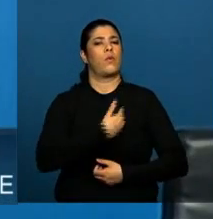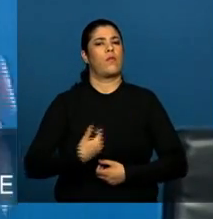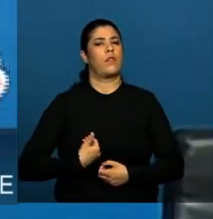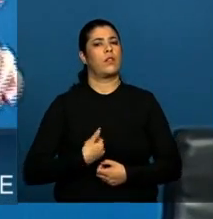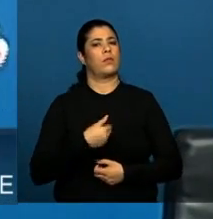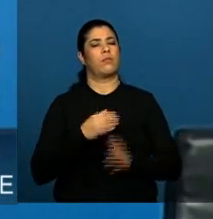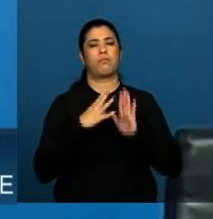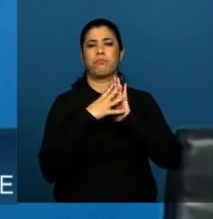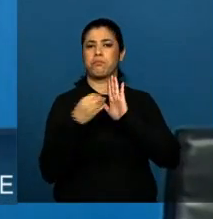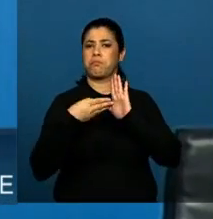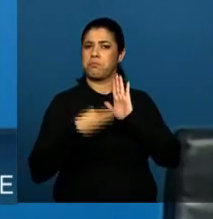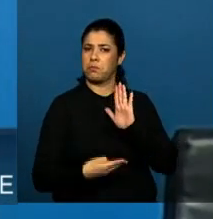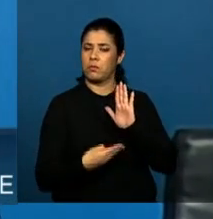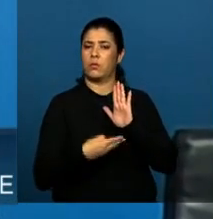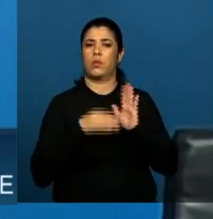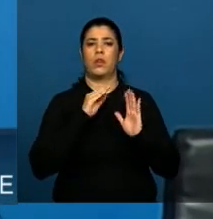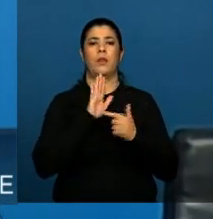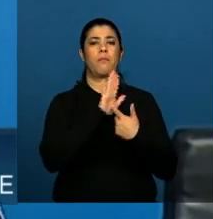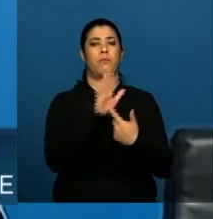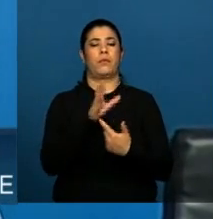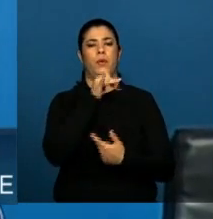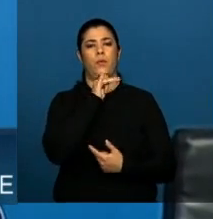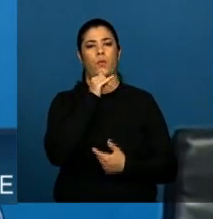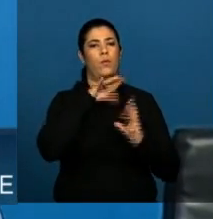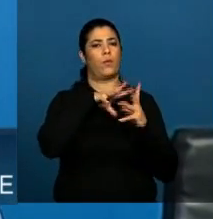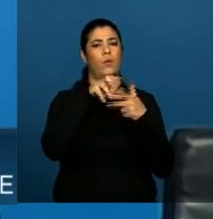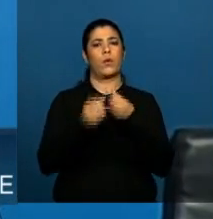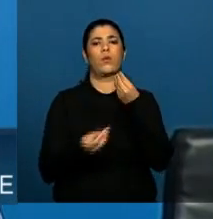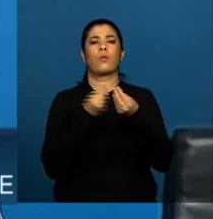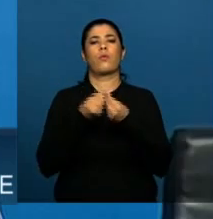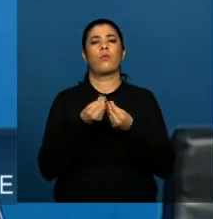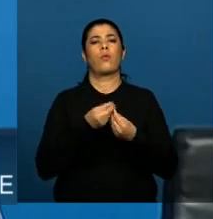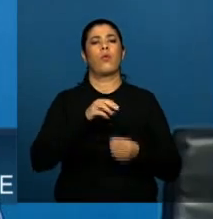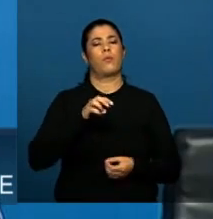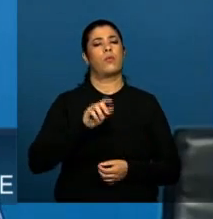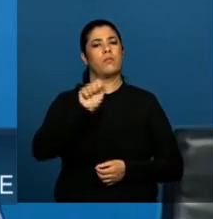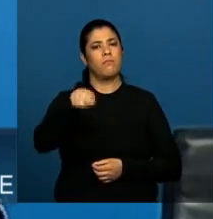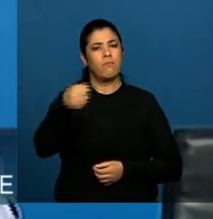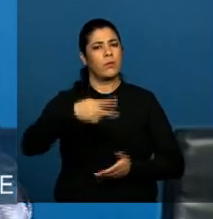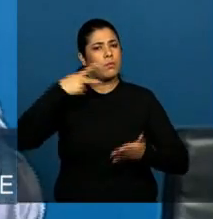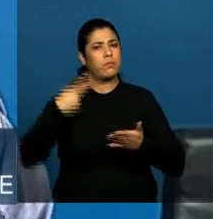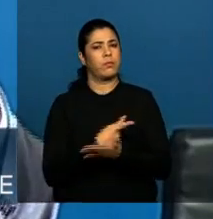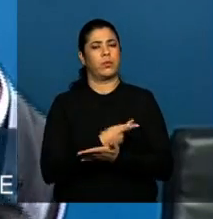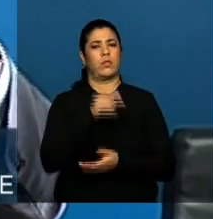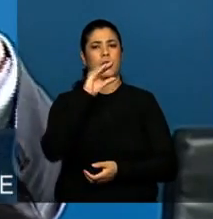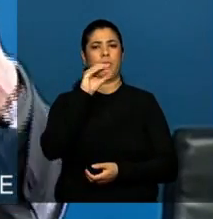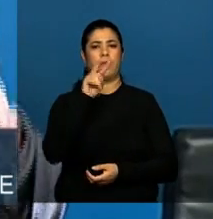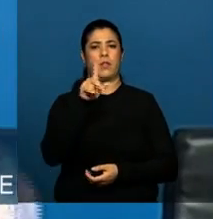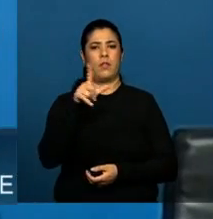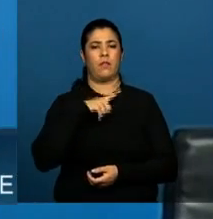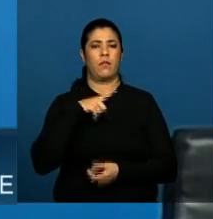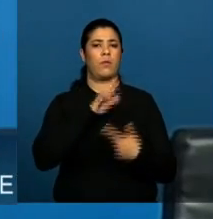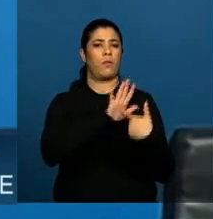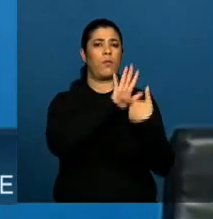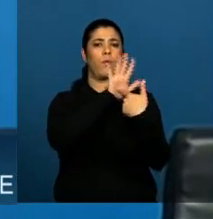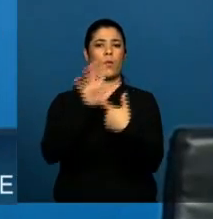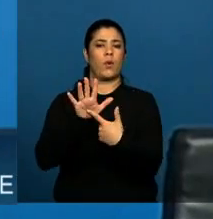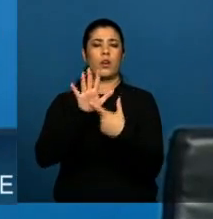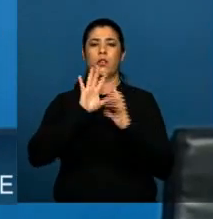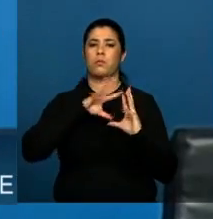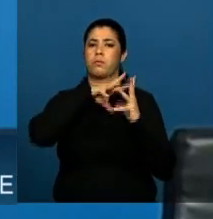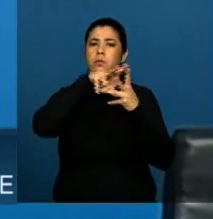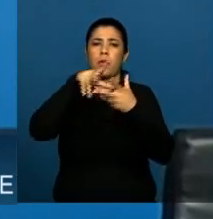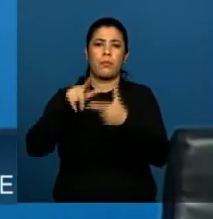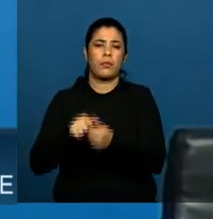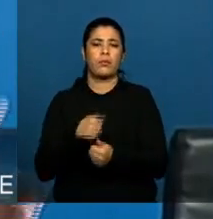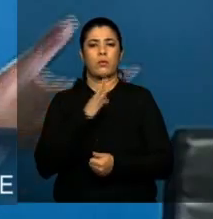É um exemplo para o mundo, que certamente vai ser aprendido, como o marco civil também tem sido observado e está sendo conhecido e respeitado pelo mundo